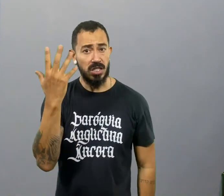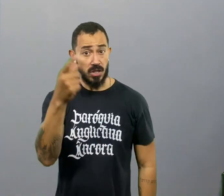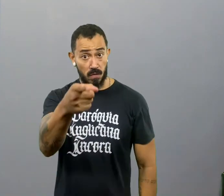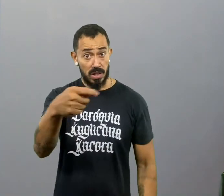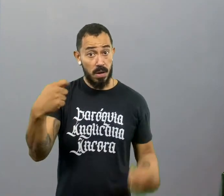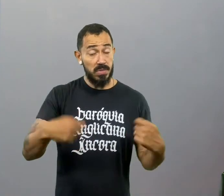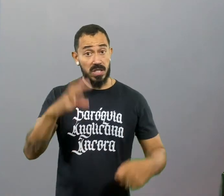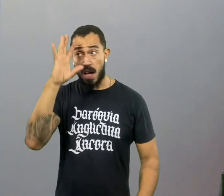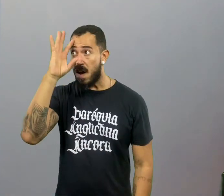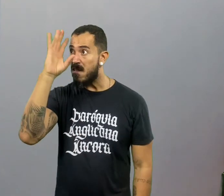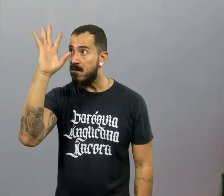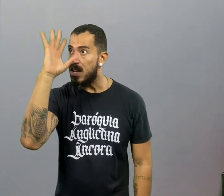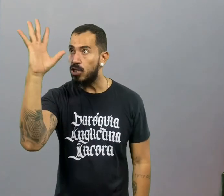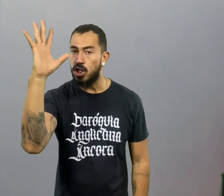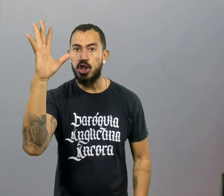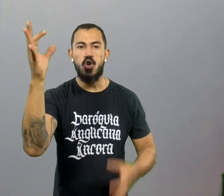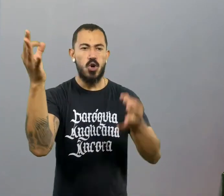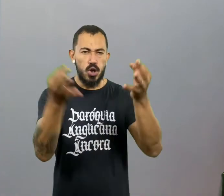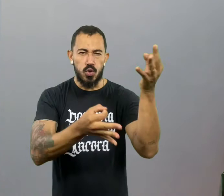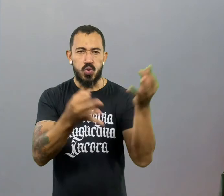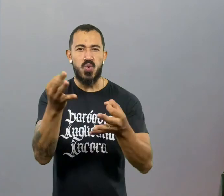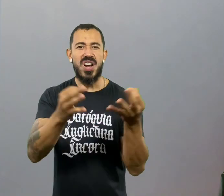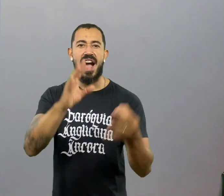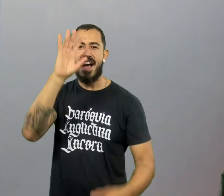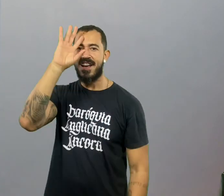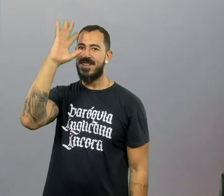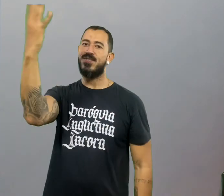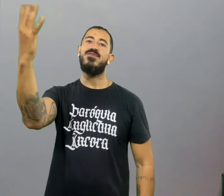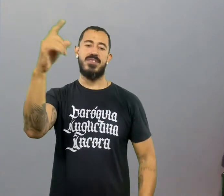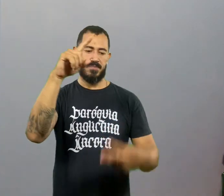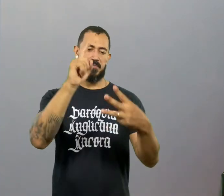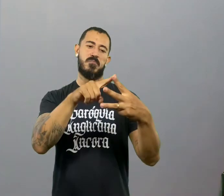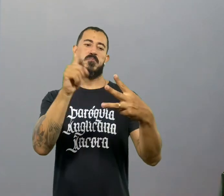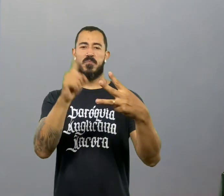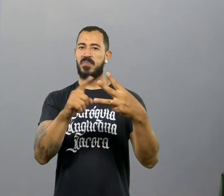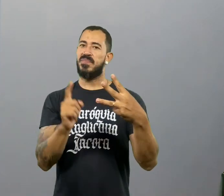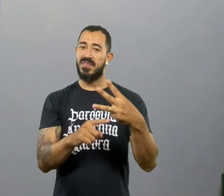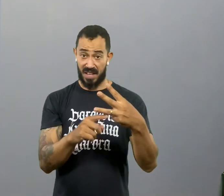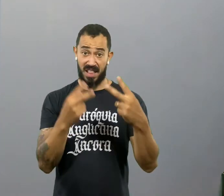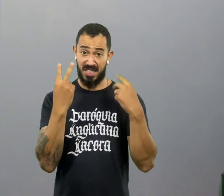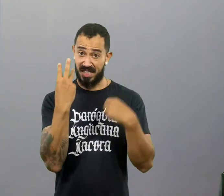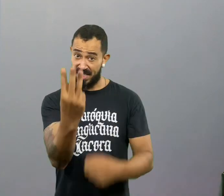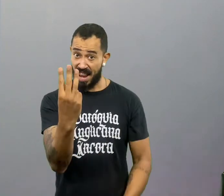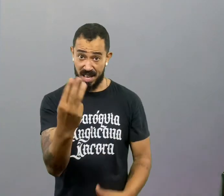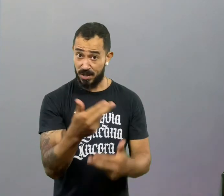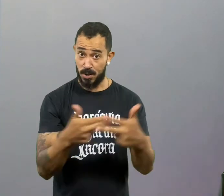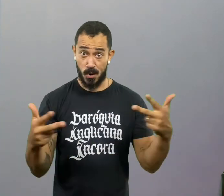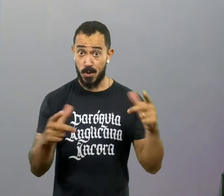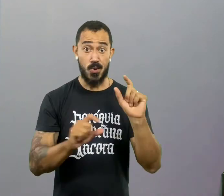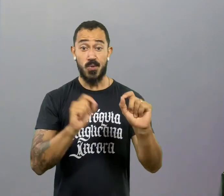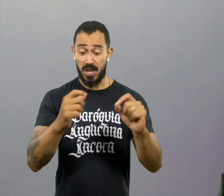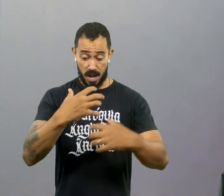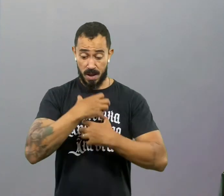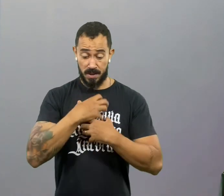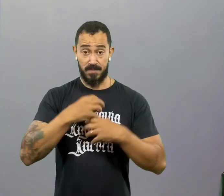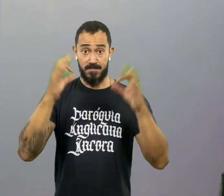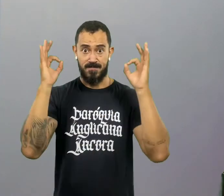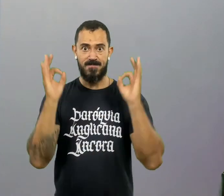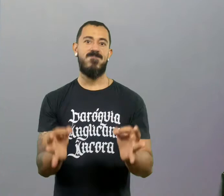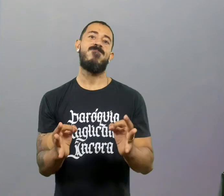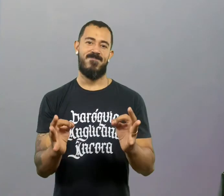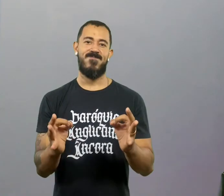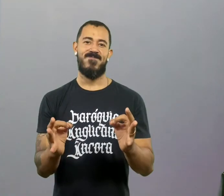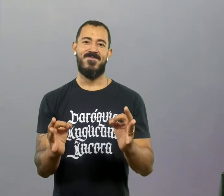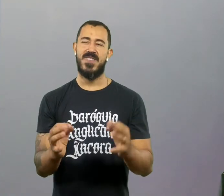refletir, julgar e decidir. Esses são os três passos que eu apresento hoje para vocês da prudência